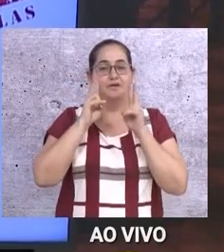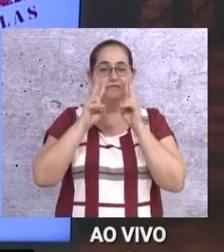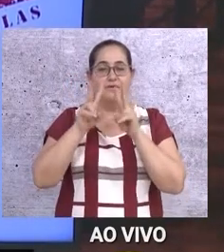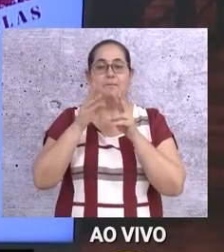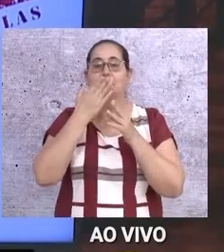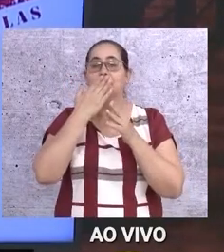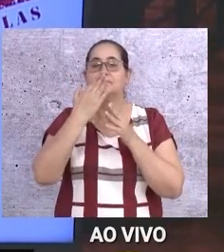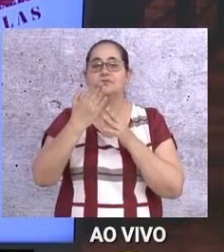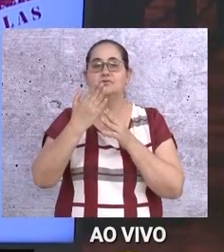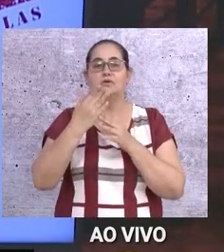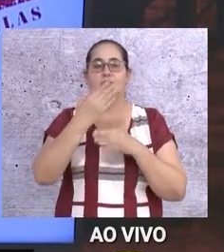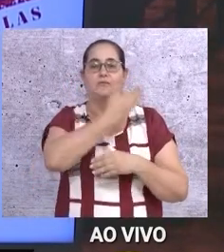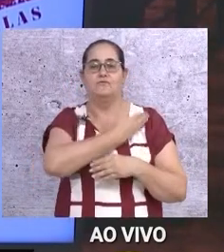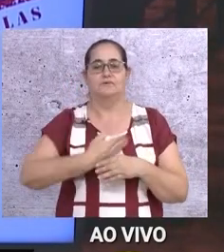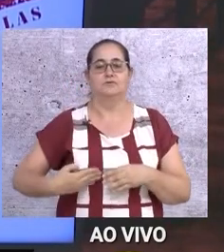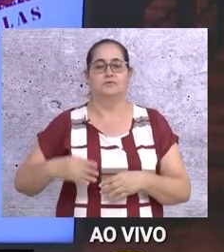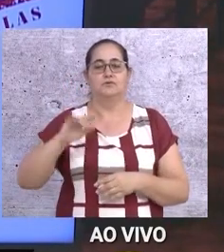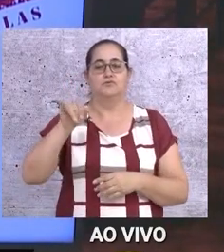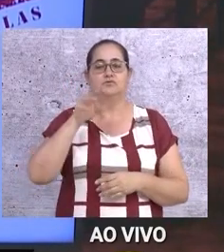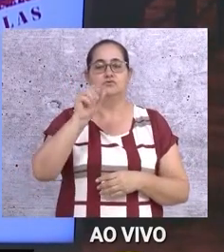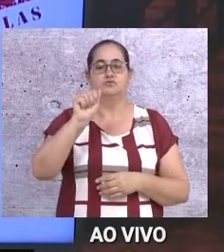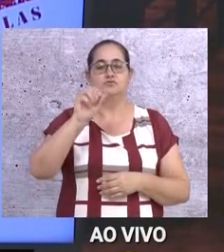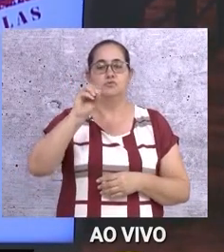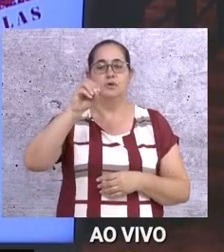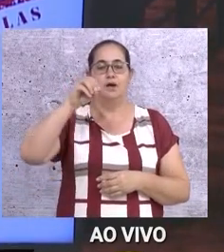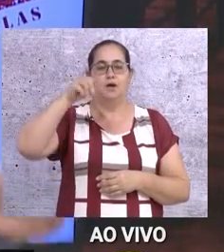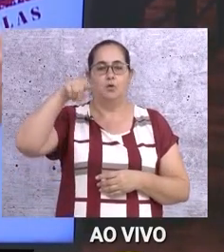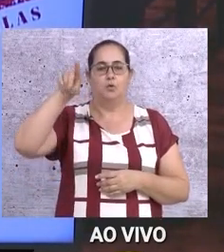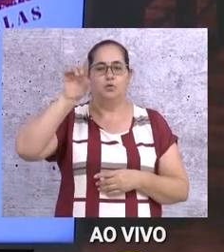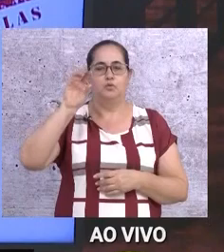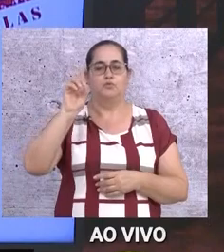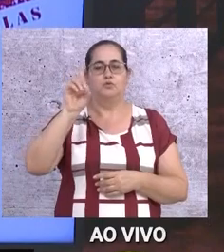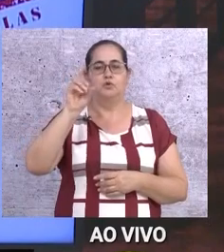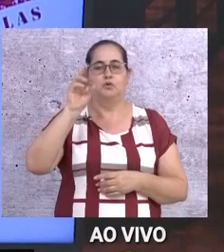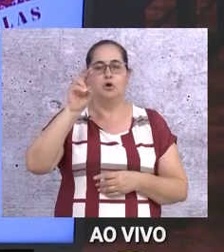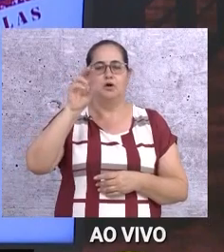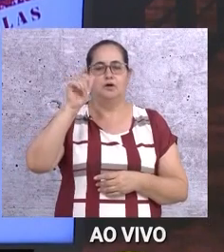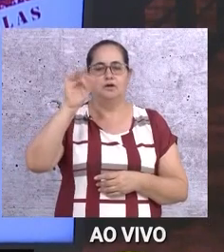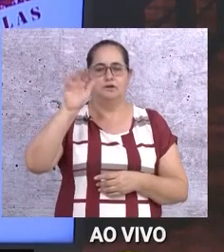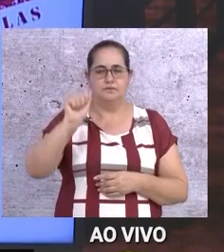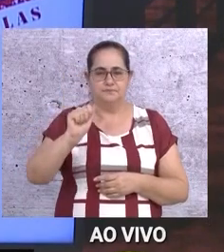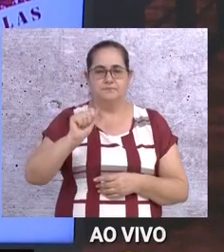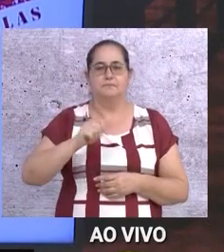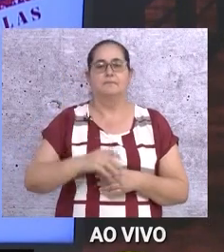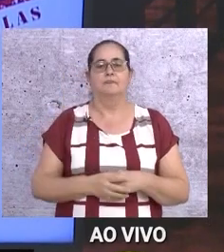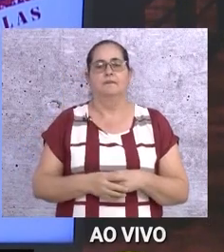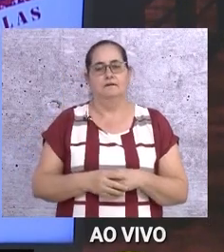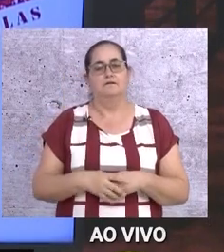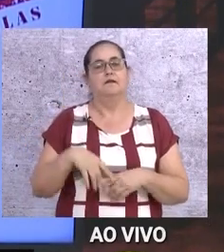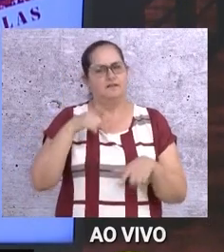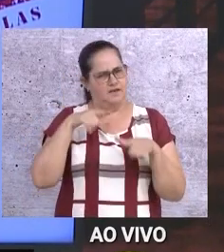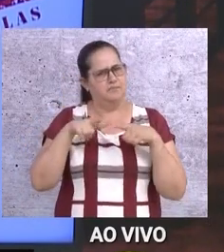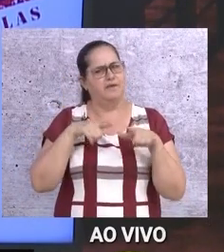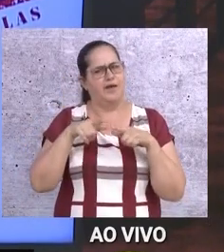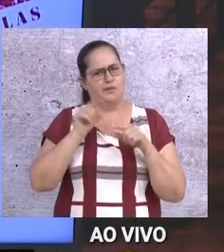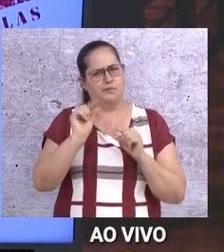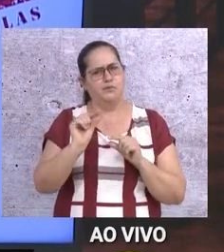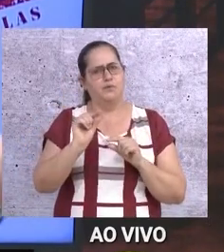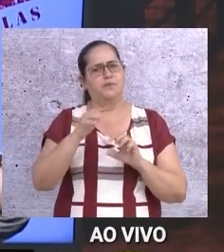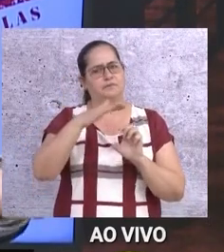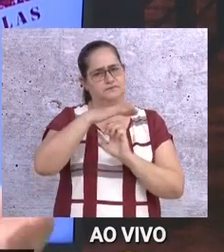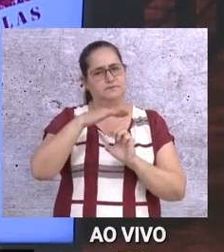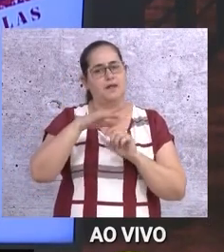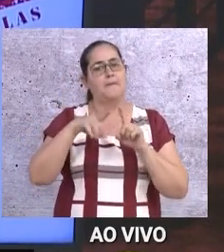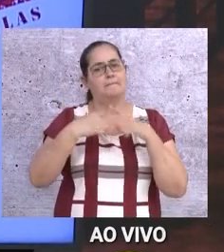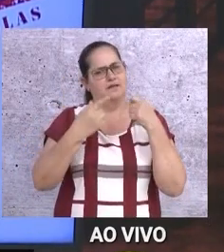fazer um apelo para o nosso governador João Dória, que sancione essa lei. Vai dar um pouquinho de trabalho aí para os comerciantes,